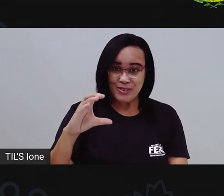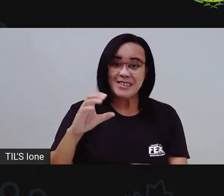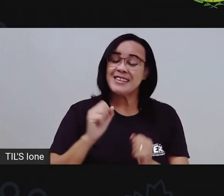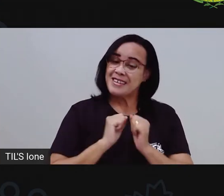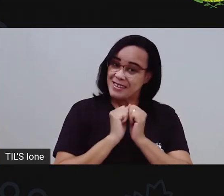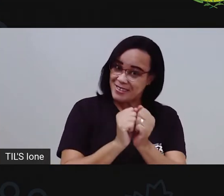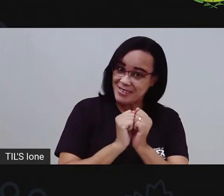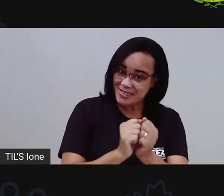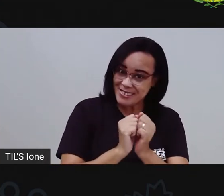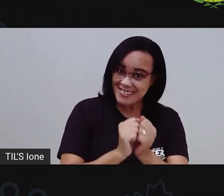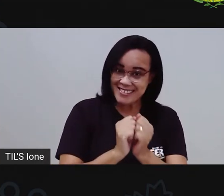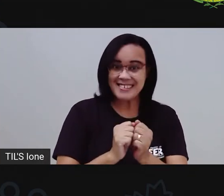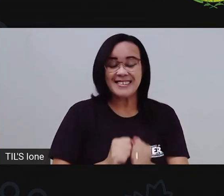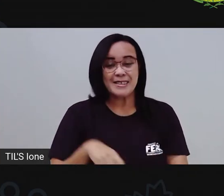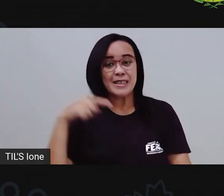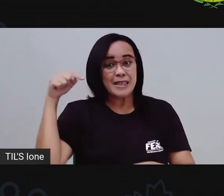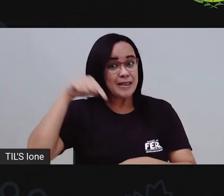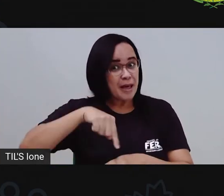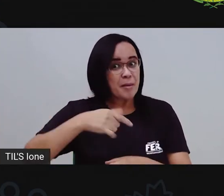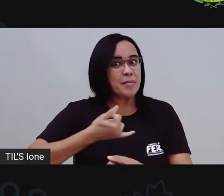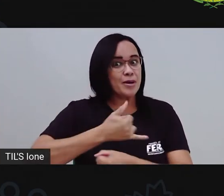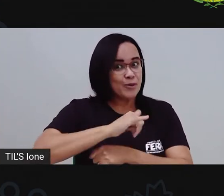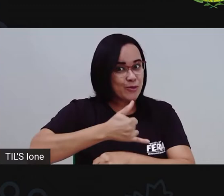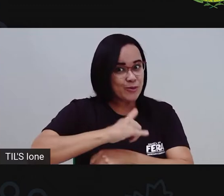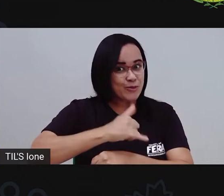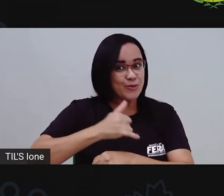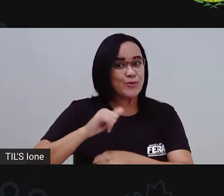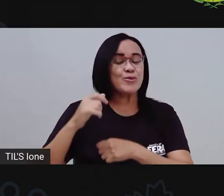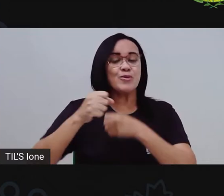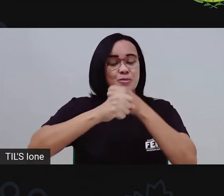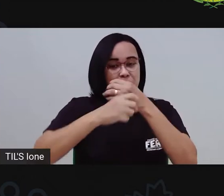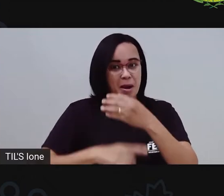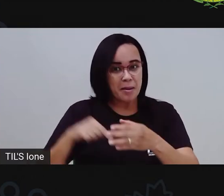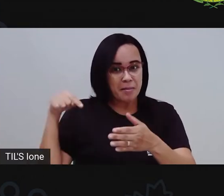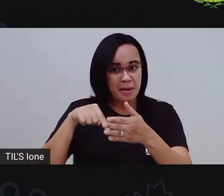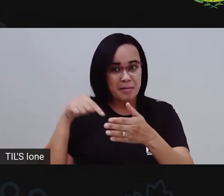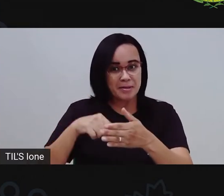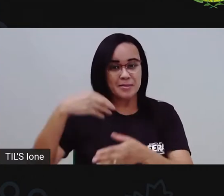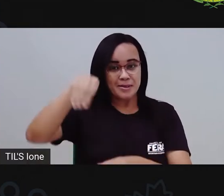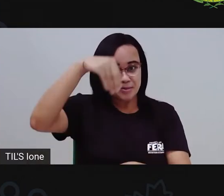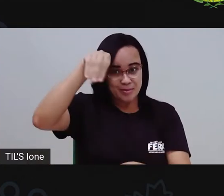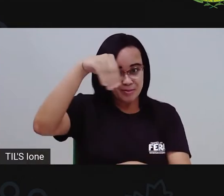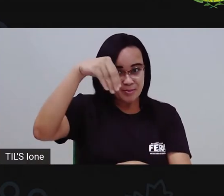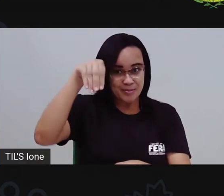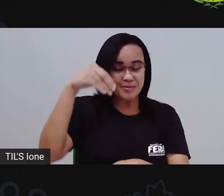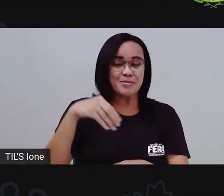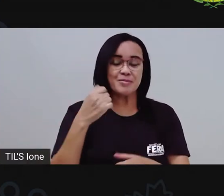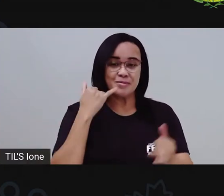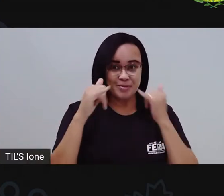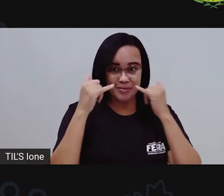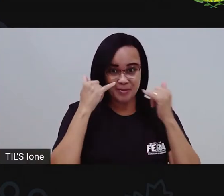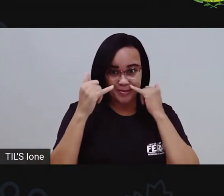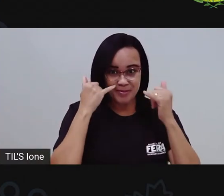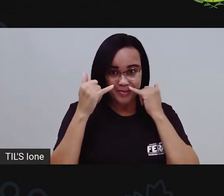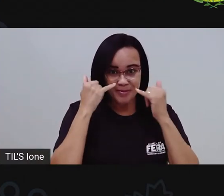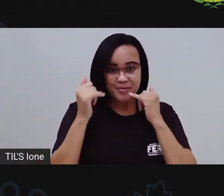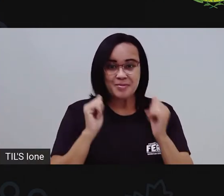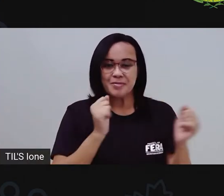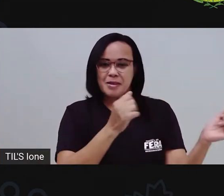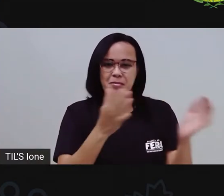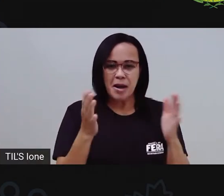Passa lá no canal do YouTube, faz o quê? Se inscreve no canal e ativa o sininho das notificações. Bom, passando essas